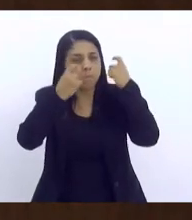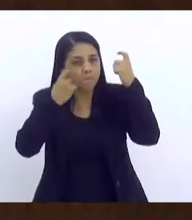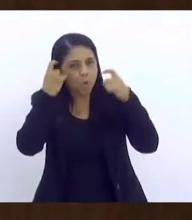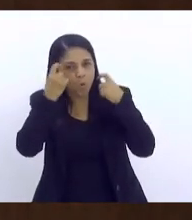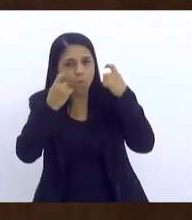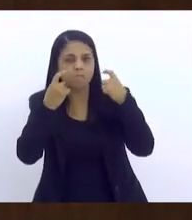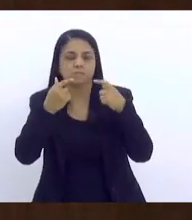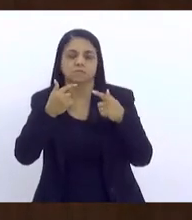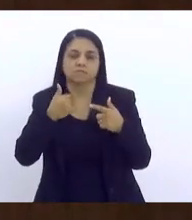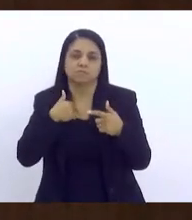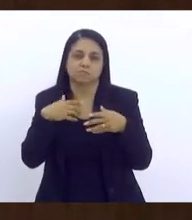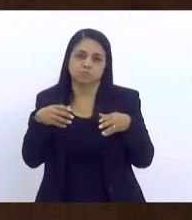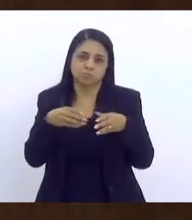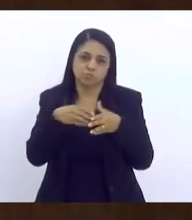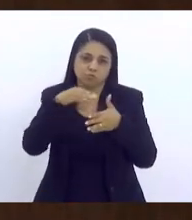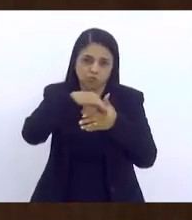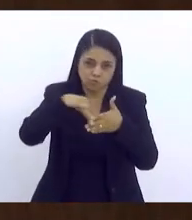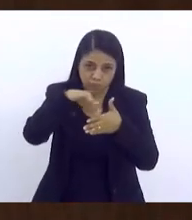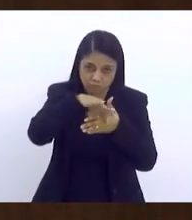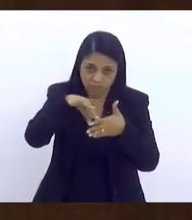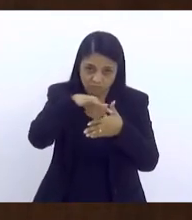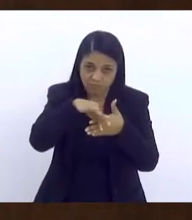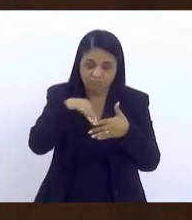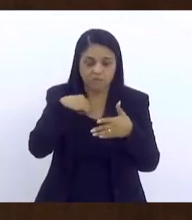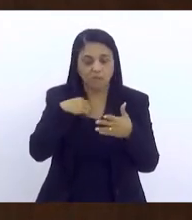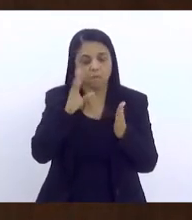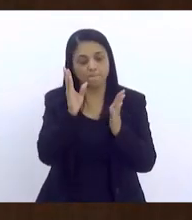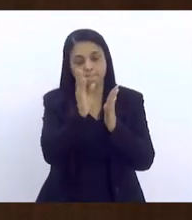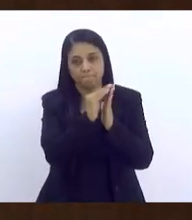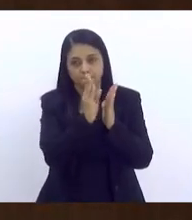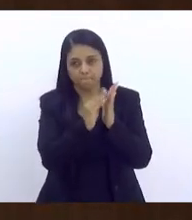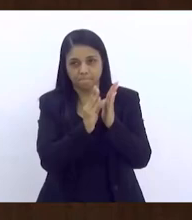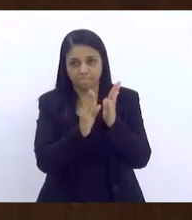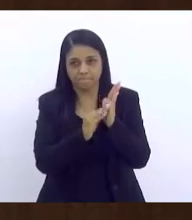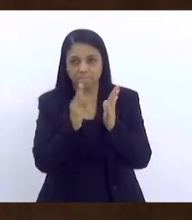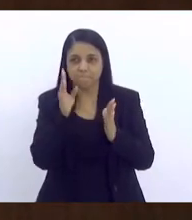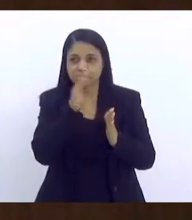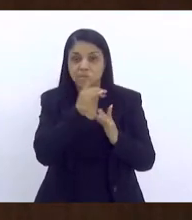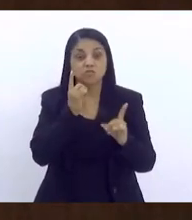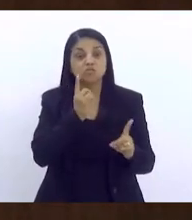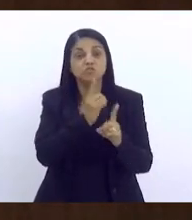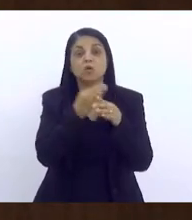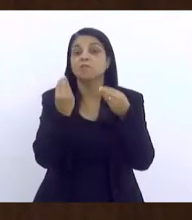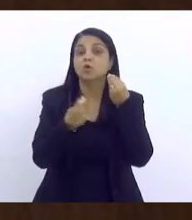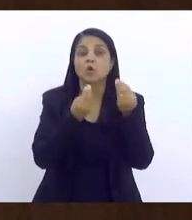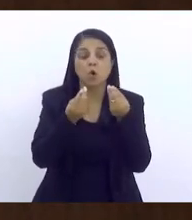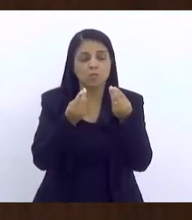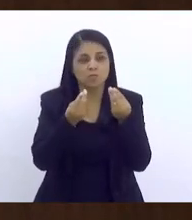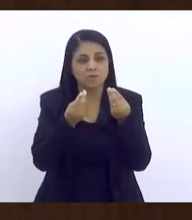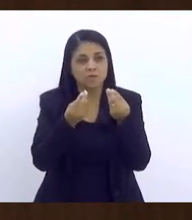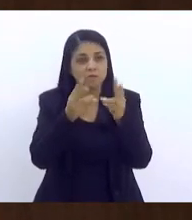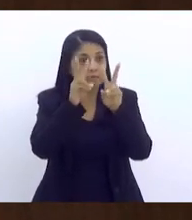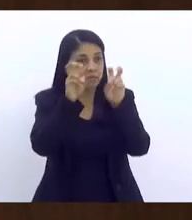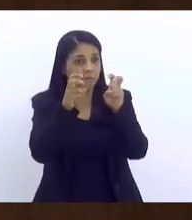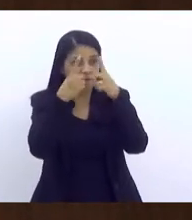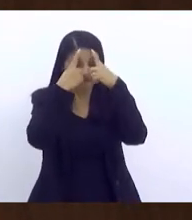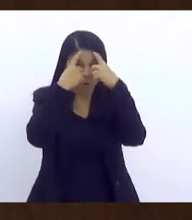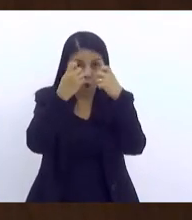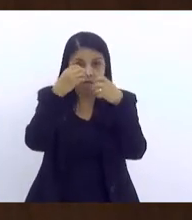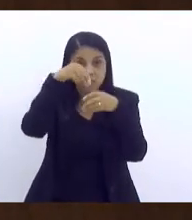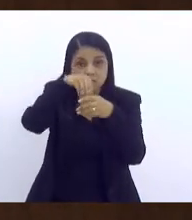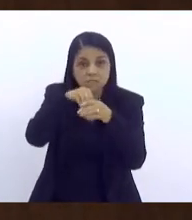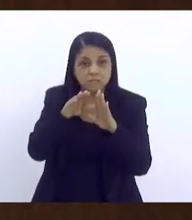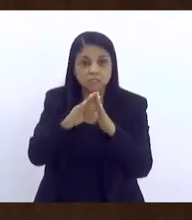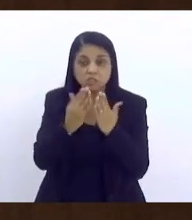a gente. Eu coloquei aqui, para ser bem breve, como é que a gente descobre? A gente está falando de violência, violência nas escolas.